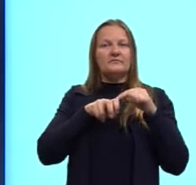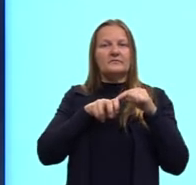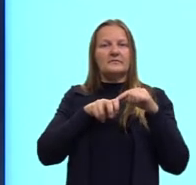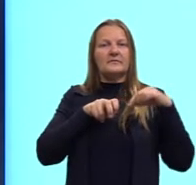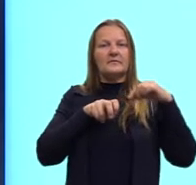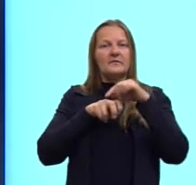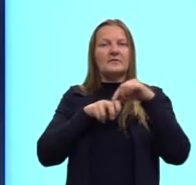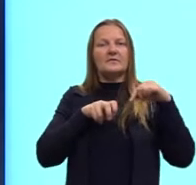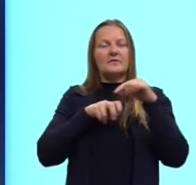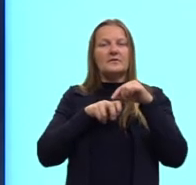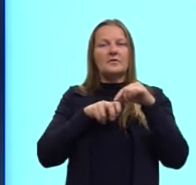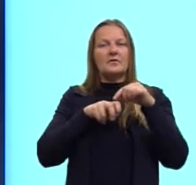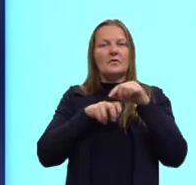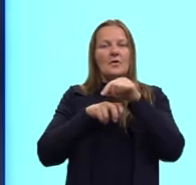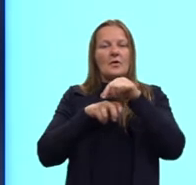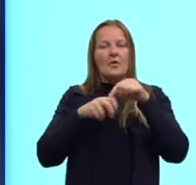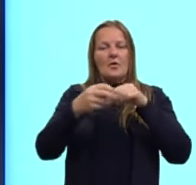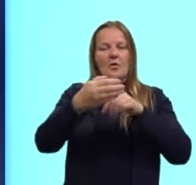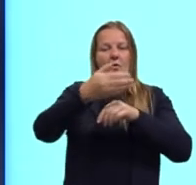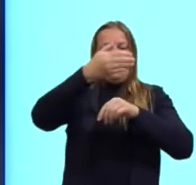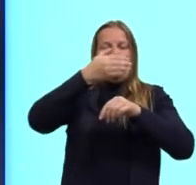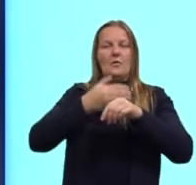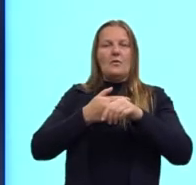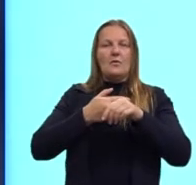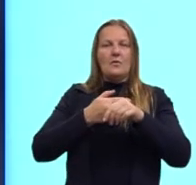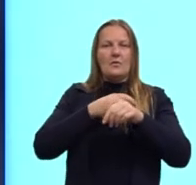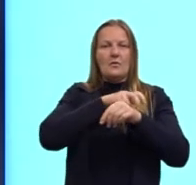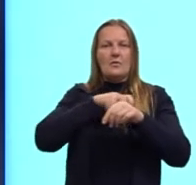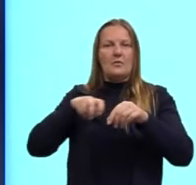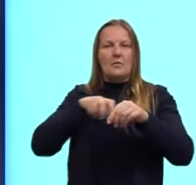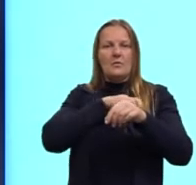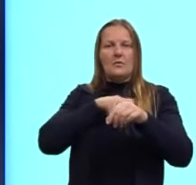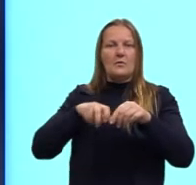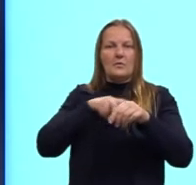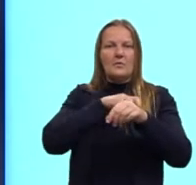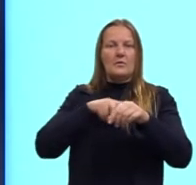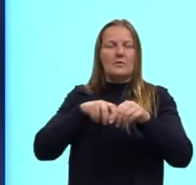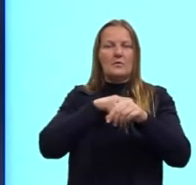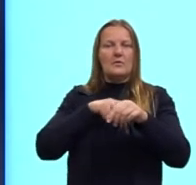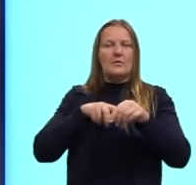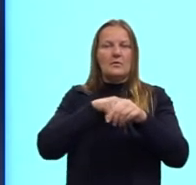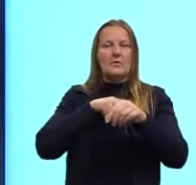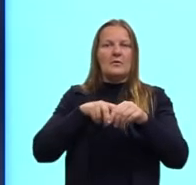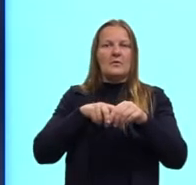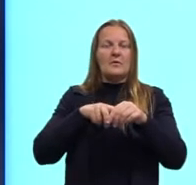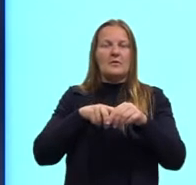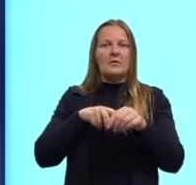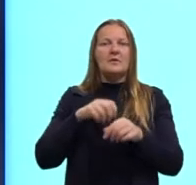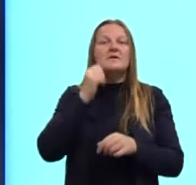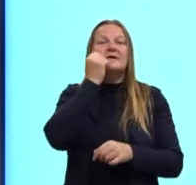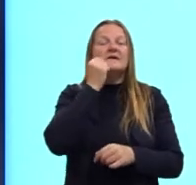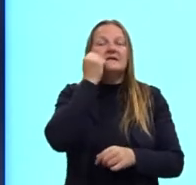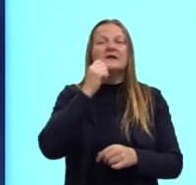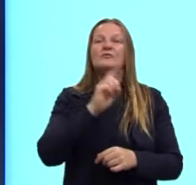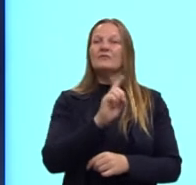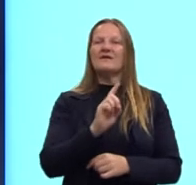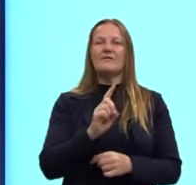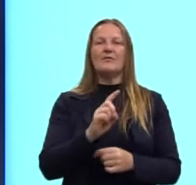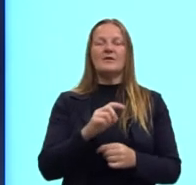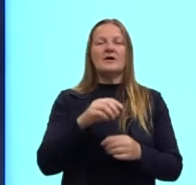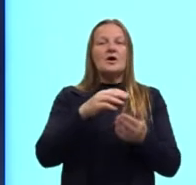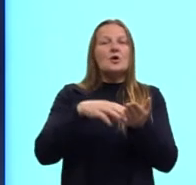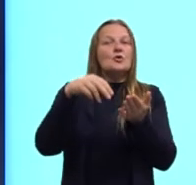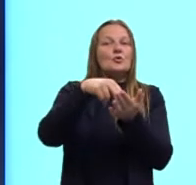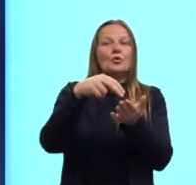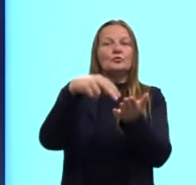e colocou uma fileira atrás. Então, a fileira que a Rosa Parks estava deixou de ser para pessoas negras. E todo mundo se